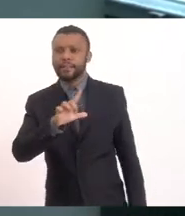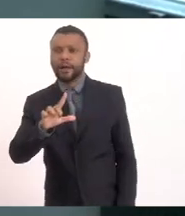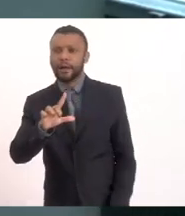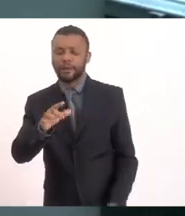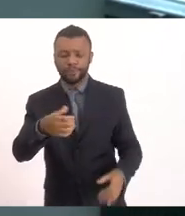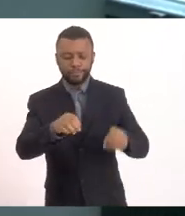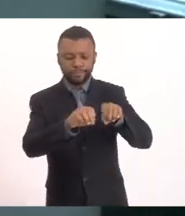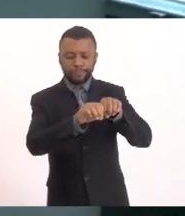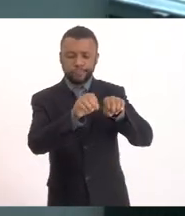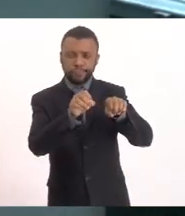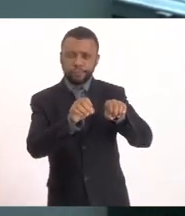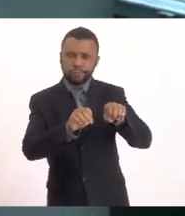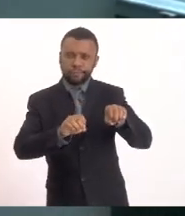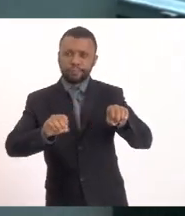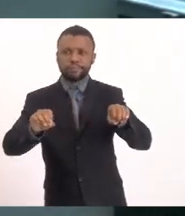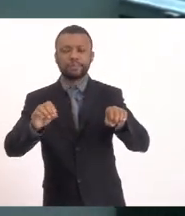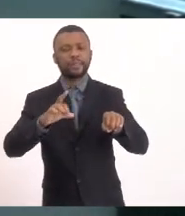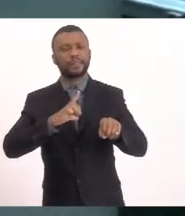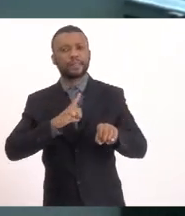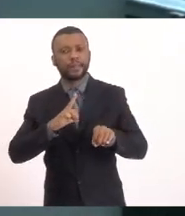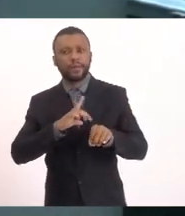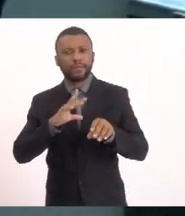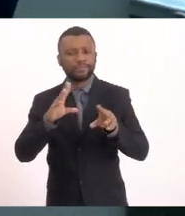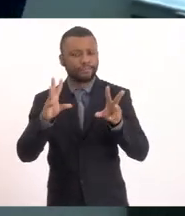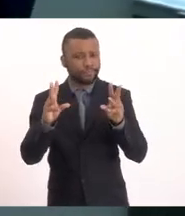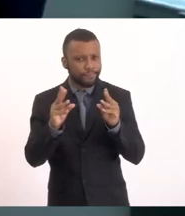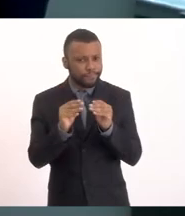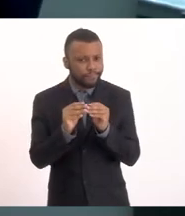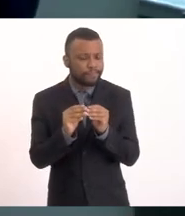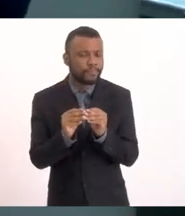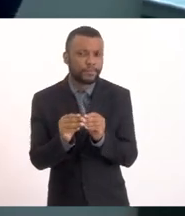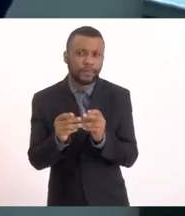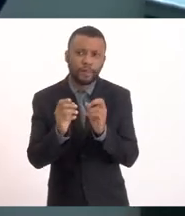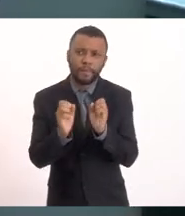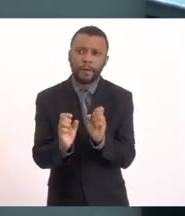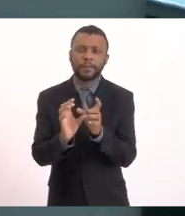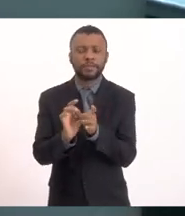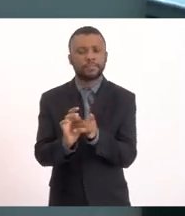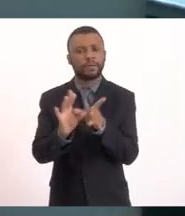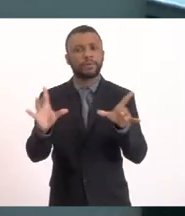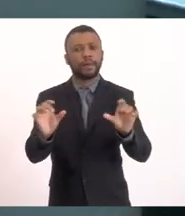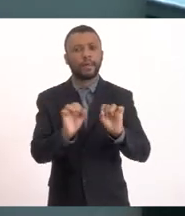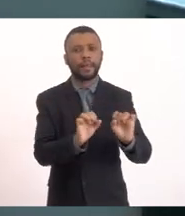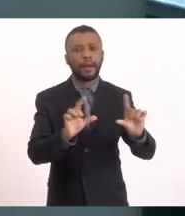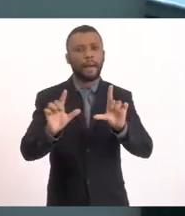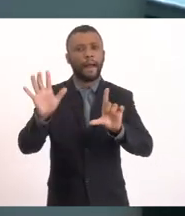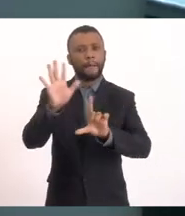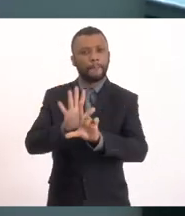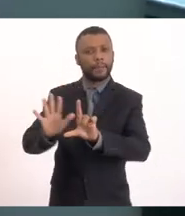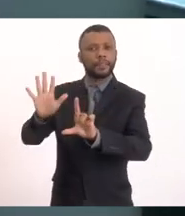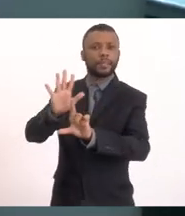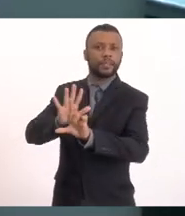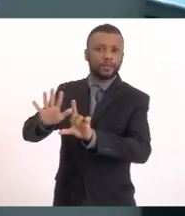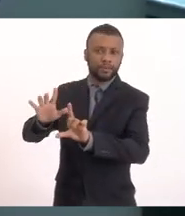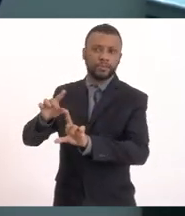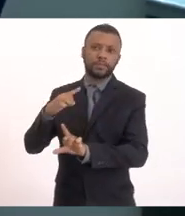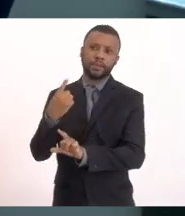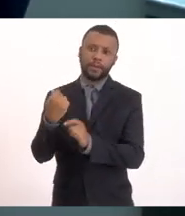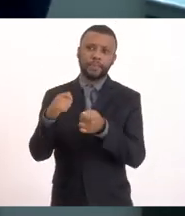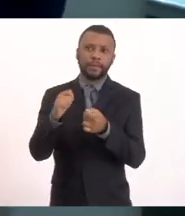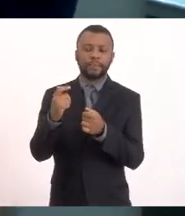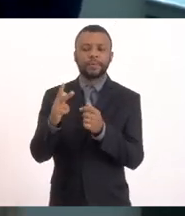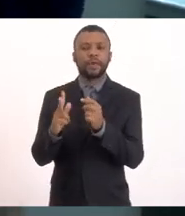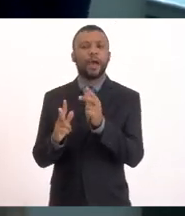E aqui fica um pouquinho ruim de ver Mas depois a gente pode disponibilizar Essa apresentação Aqui são os volumes Que a gente teria que cortar Que tem